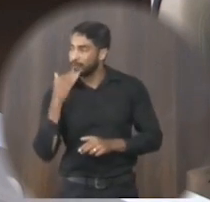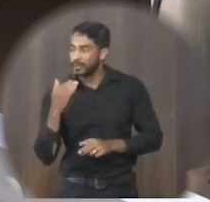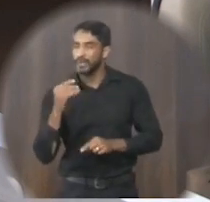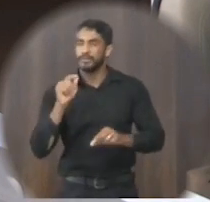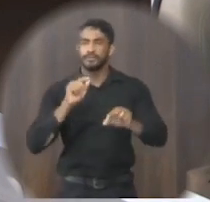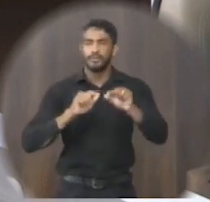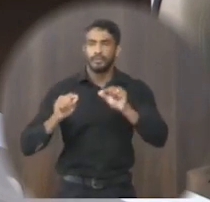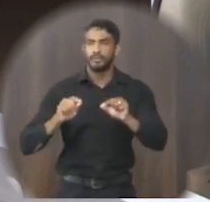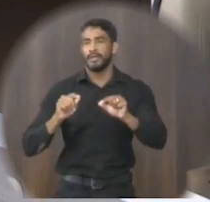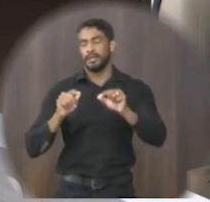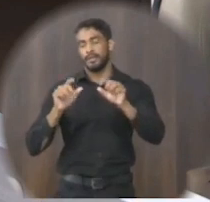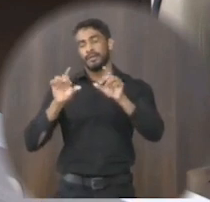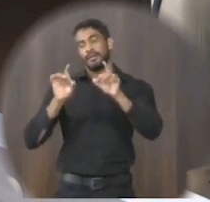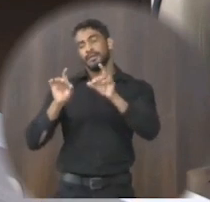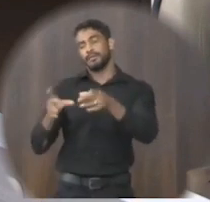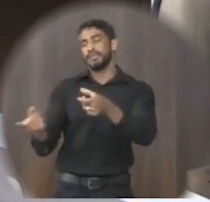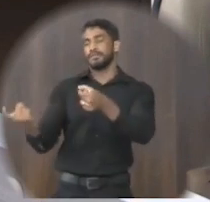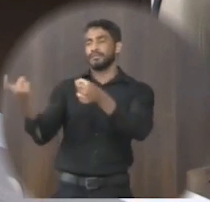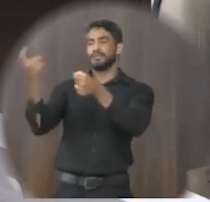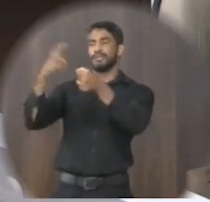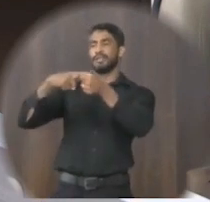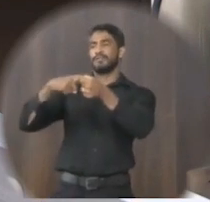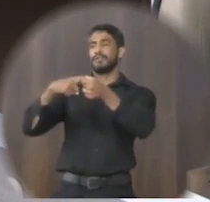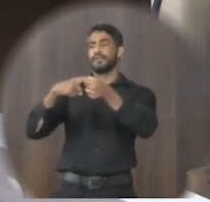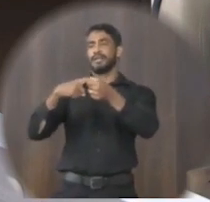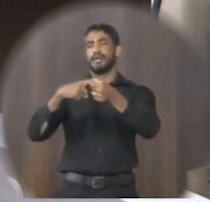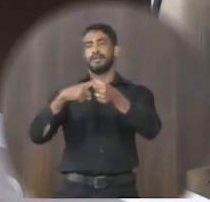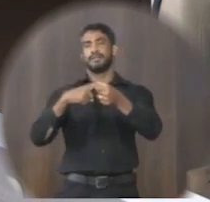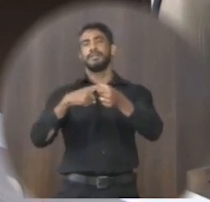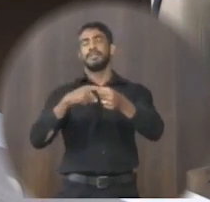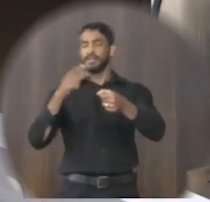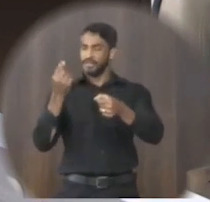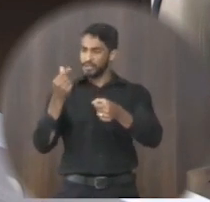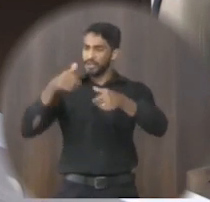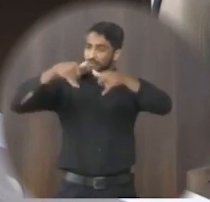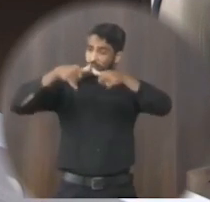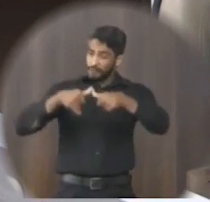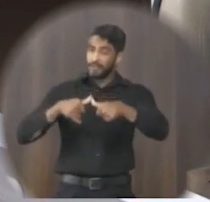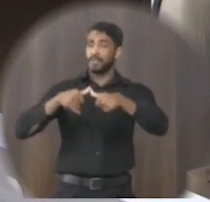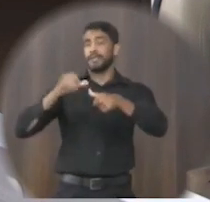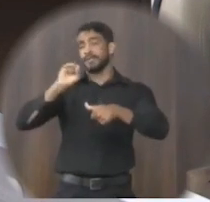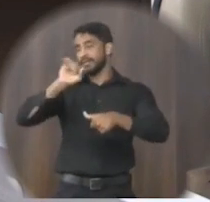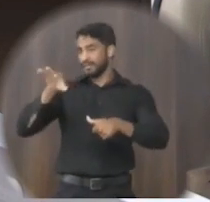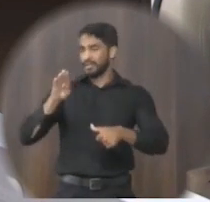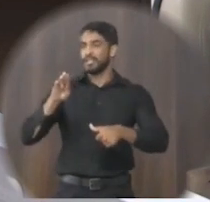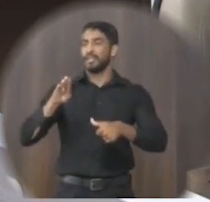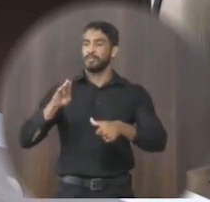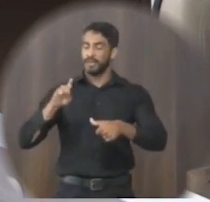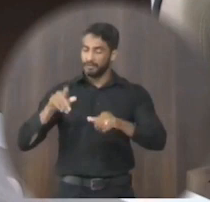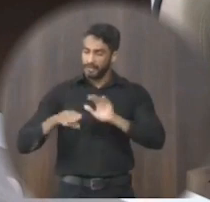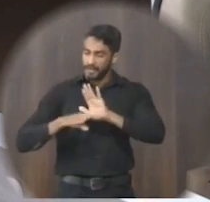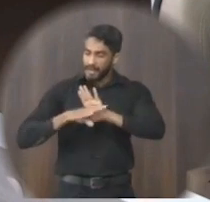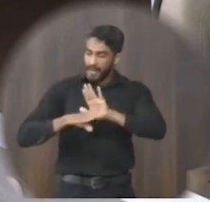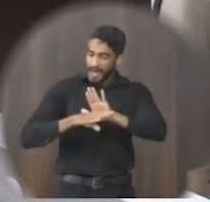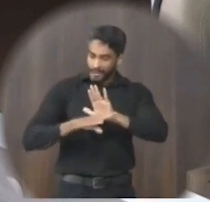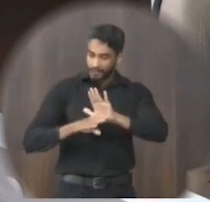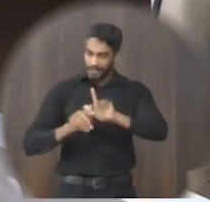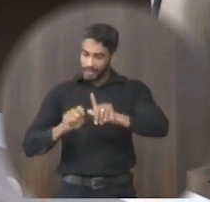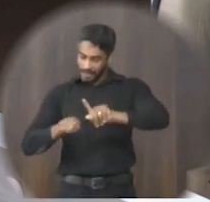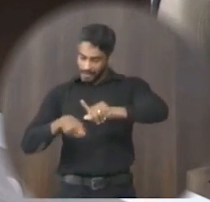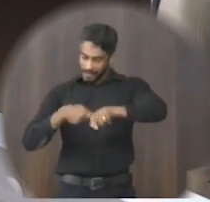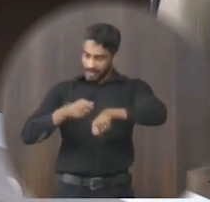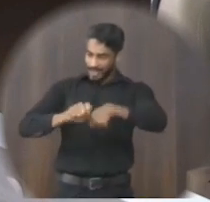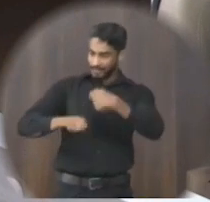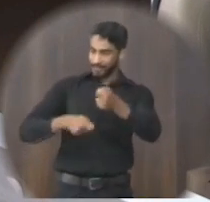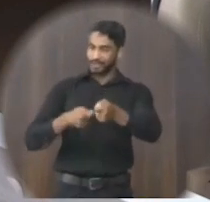não deixe esse dinheiro voltar para a União que esse dinheiro fique em Ginaúba que aqui também ele vai fomentar a política econômica nossa